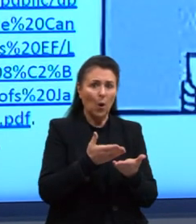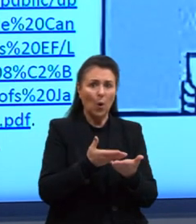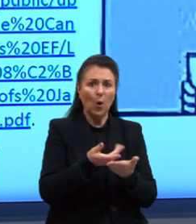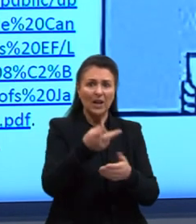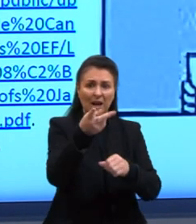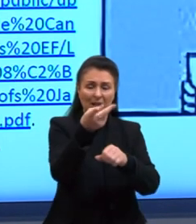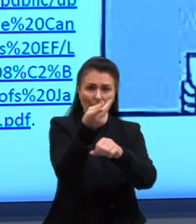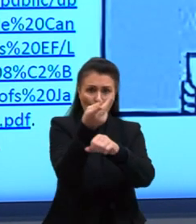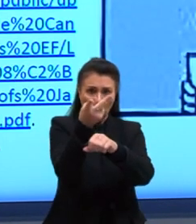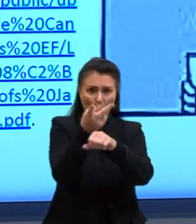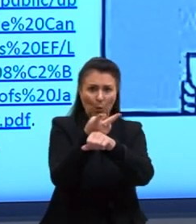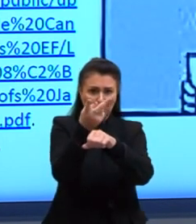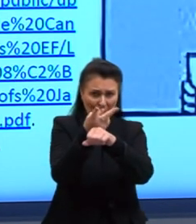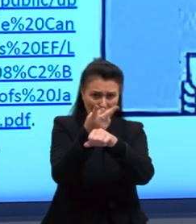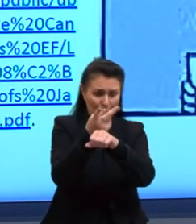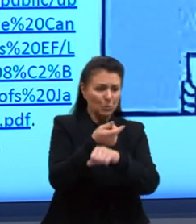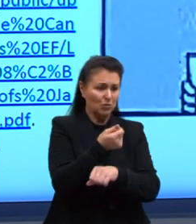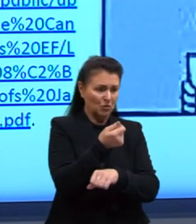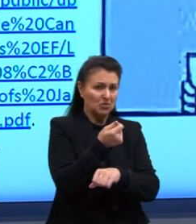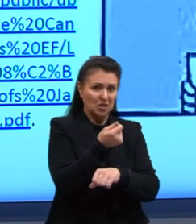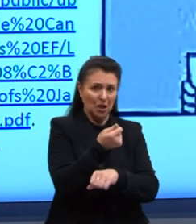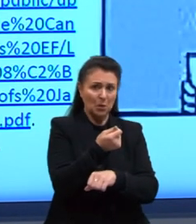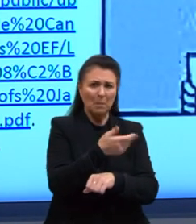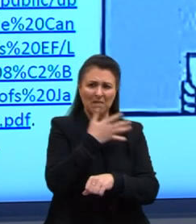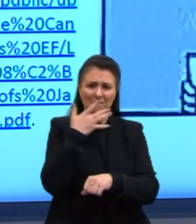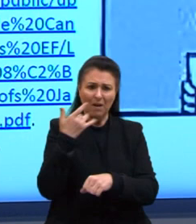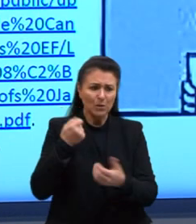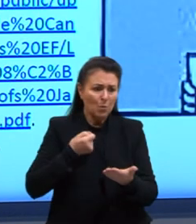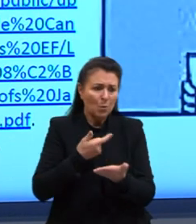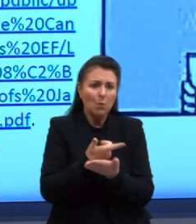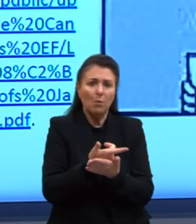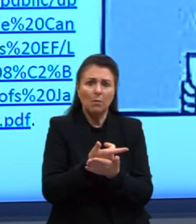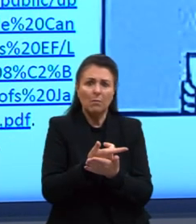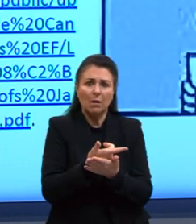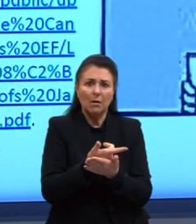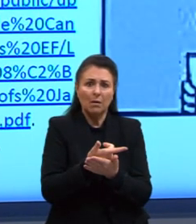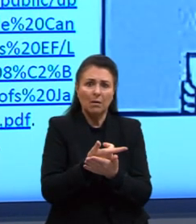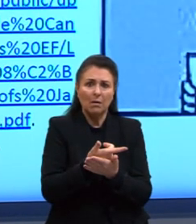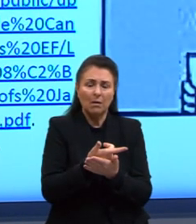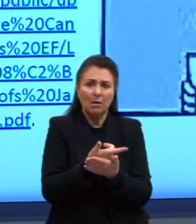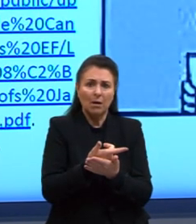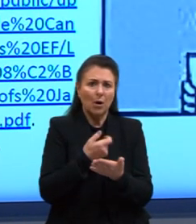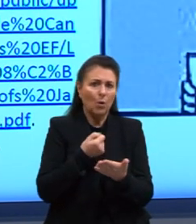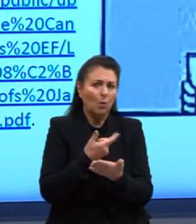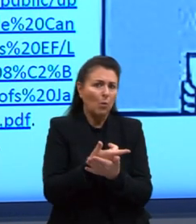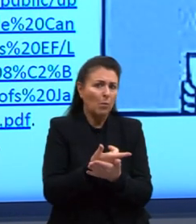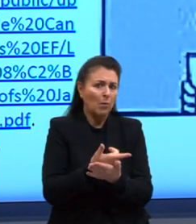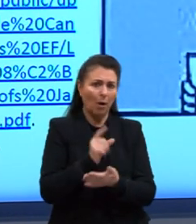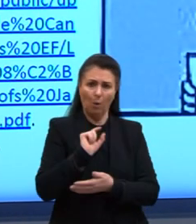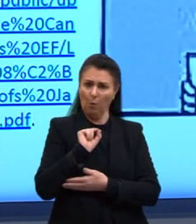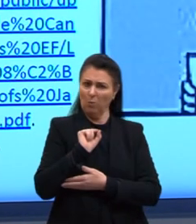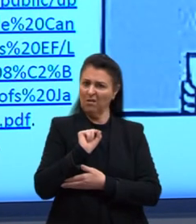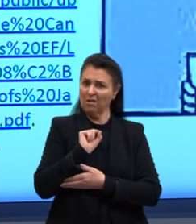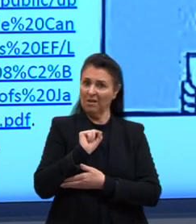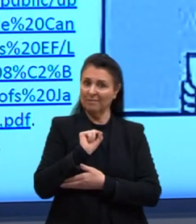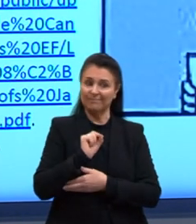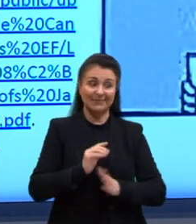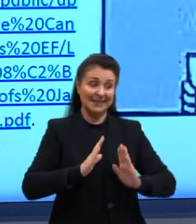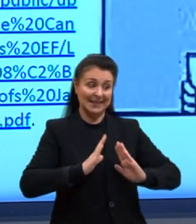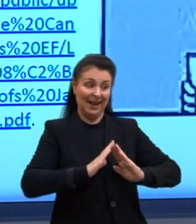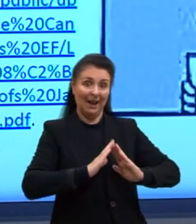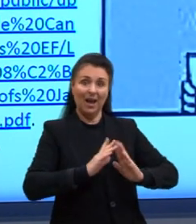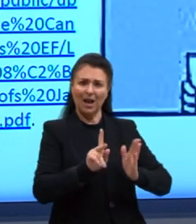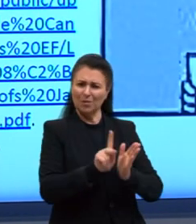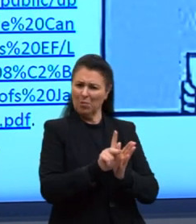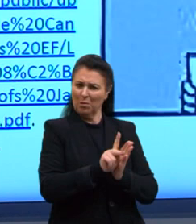estão facilitando bastante a compra. Olha aqui, compra. Compra de quê? Da casa